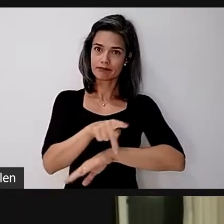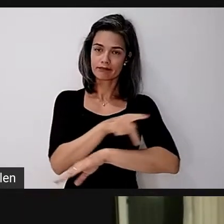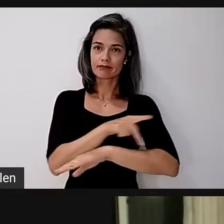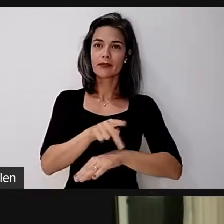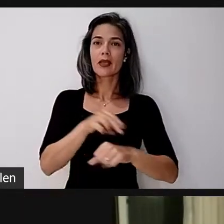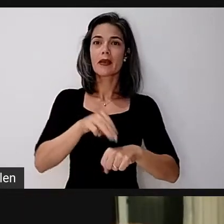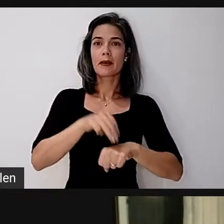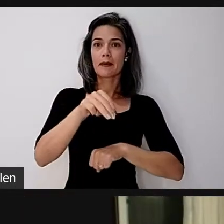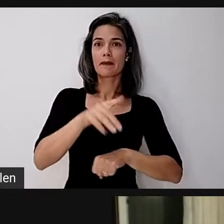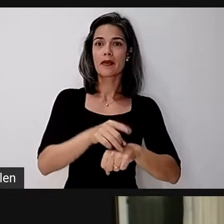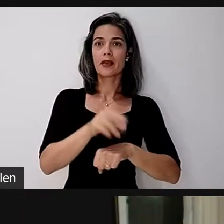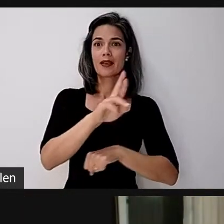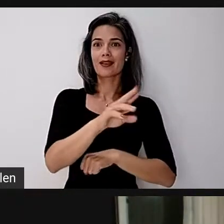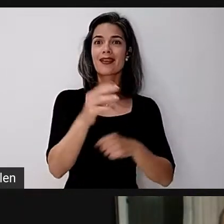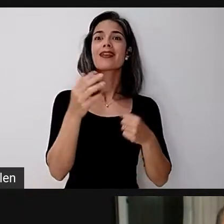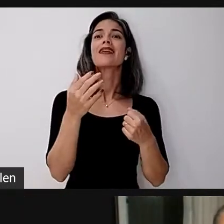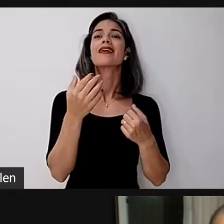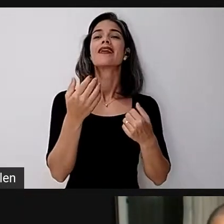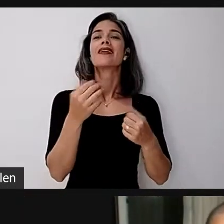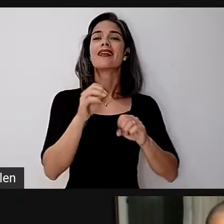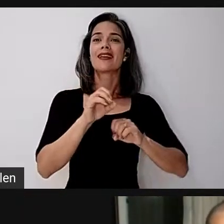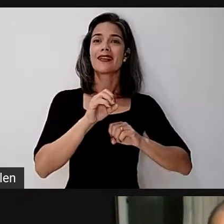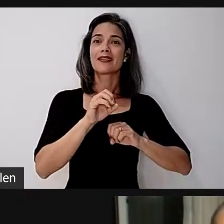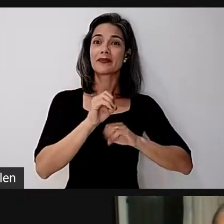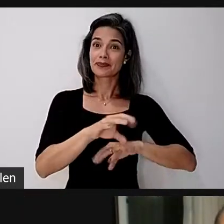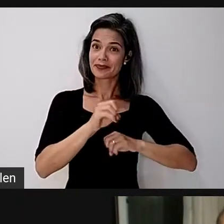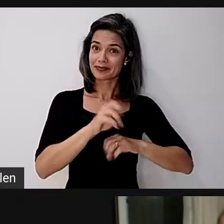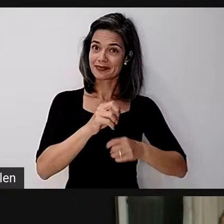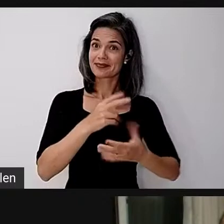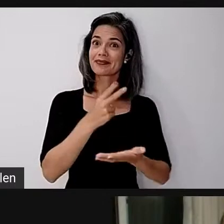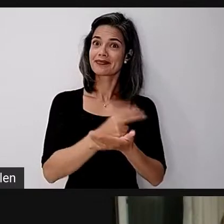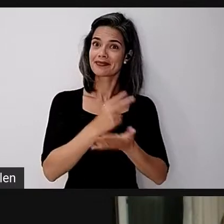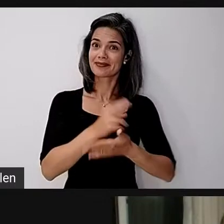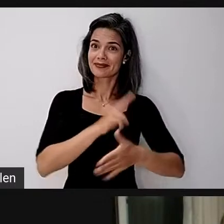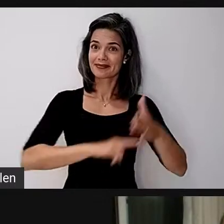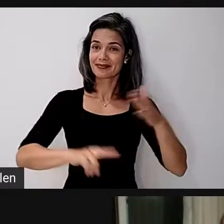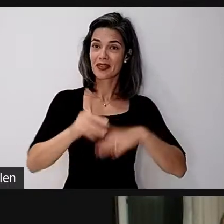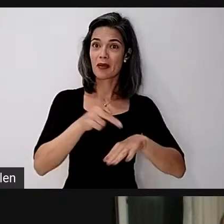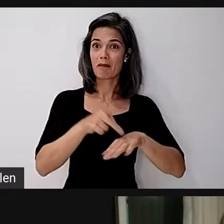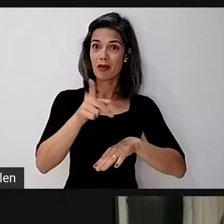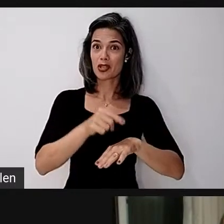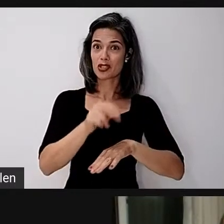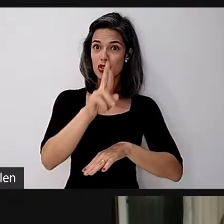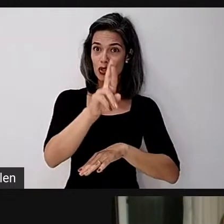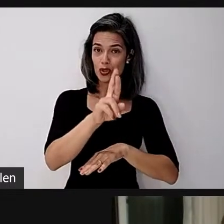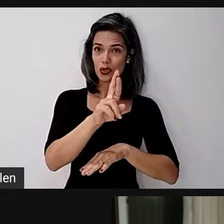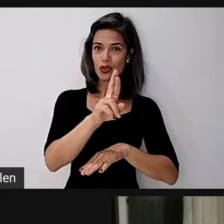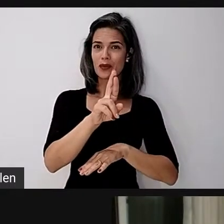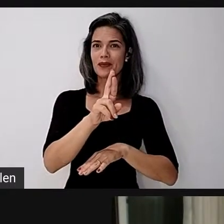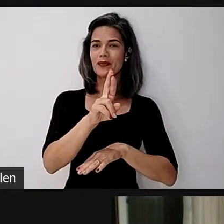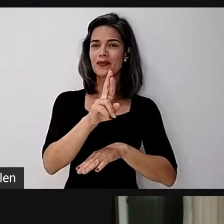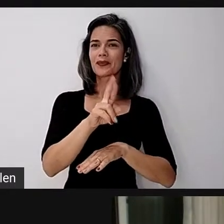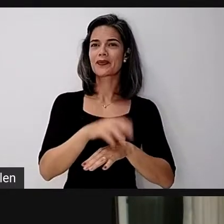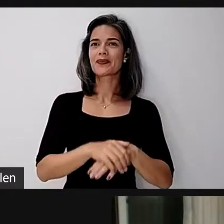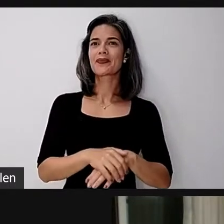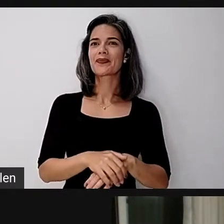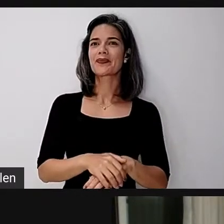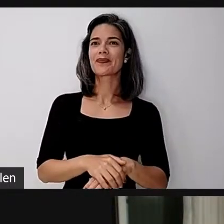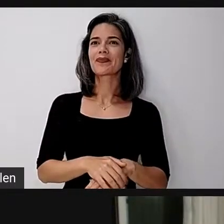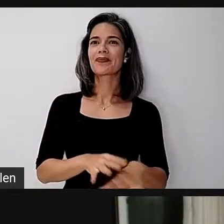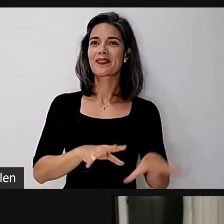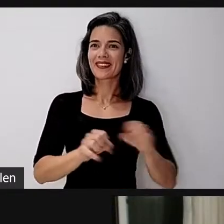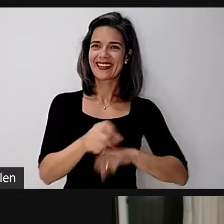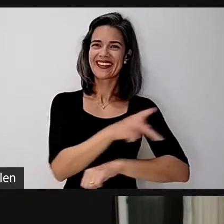mestre e doutor em educação pela mesma universidade, pós-doutor, mestre e doutor, ele é graduado em pedagogia pela